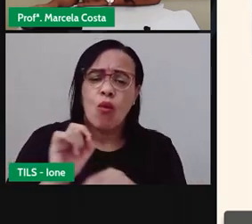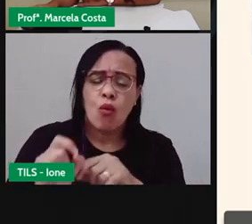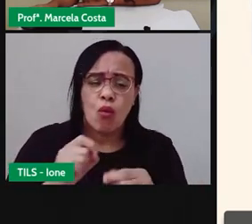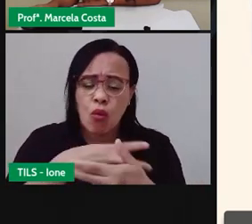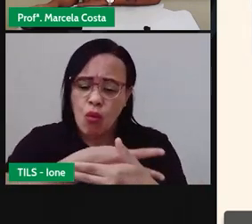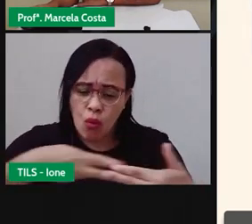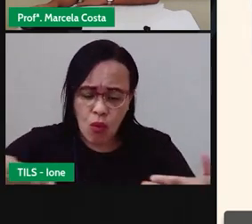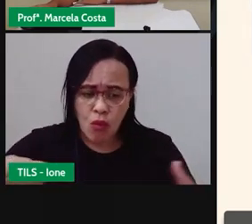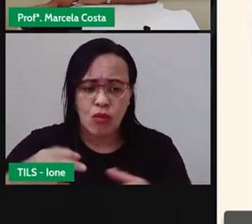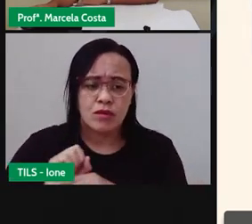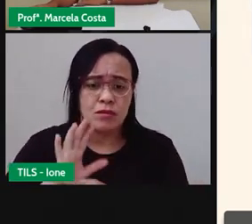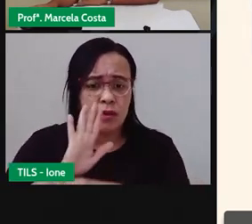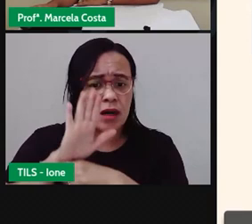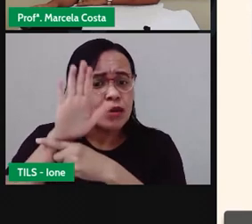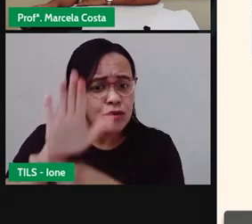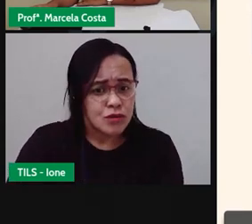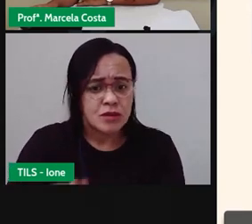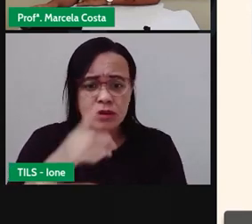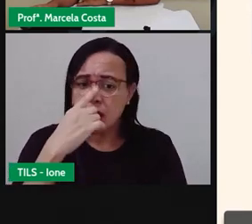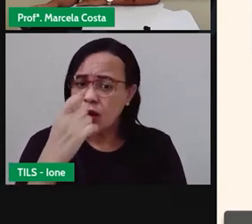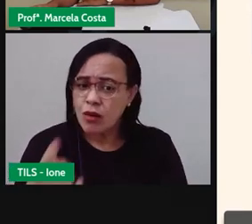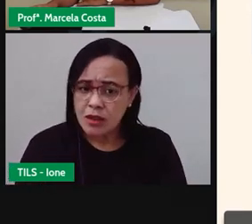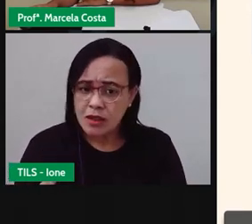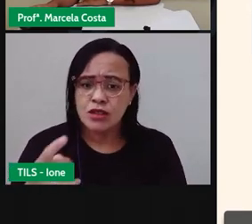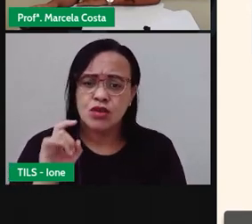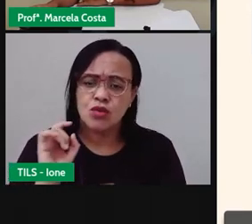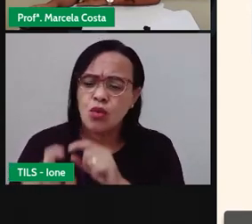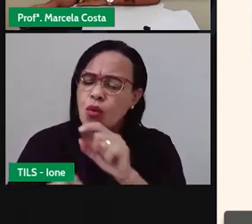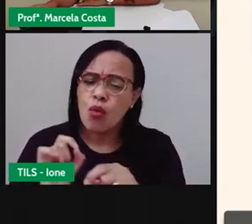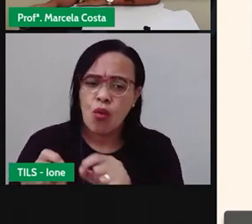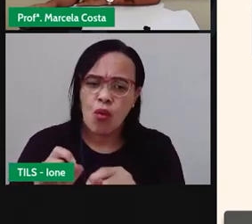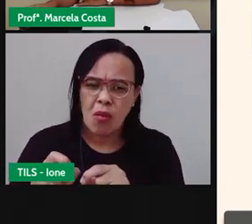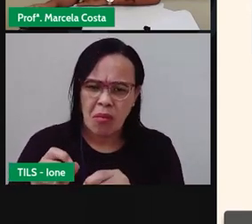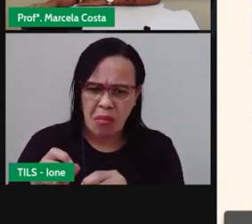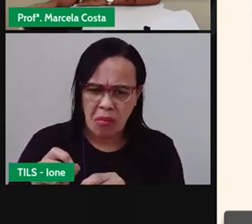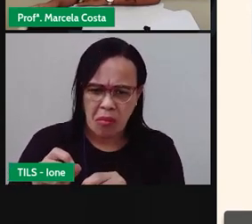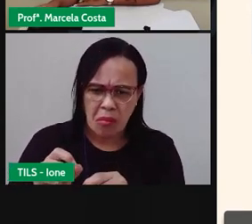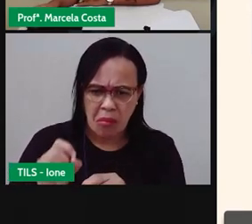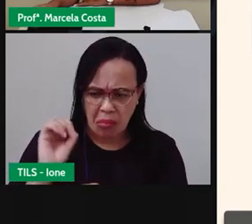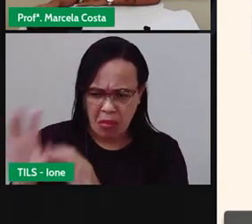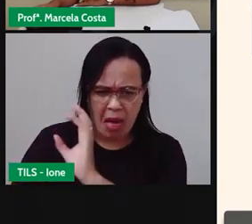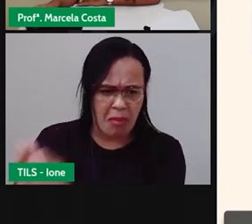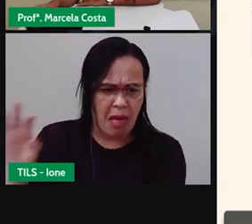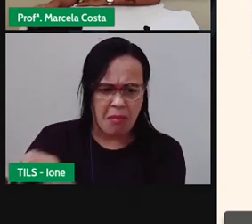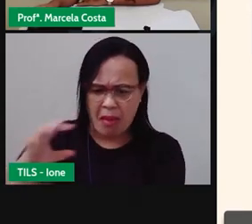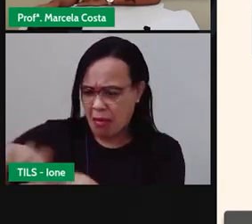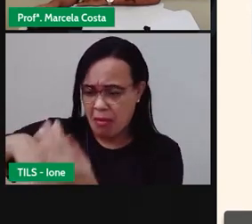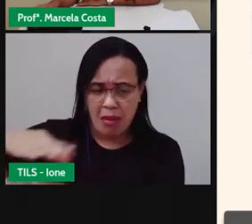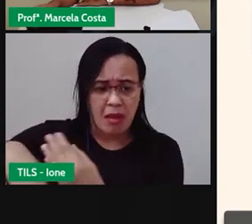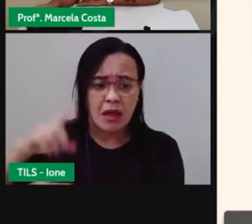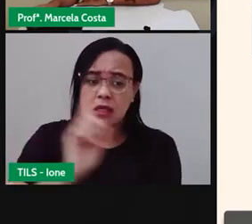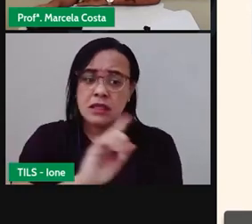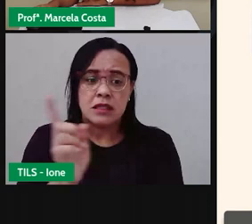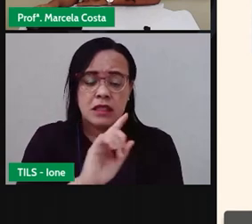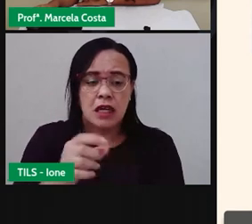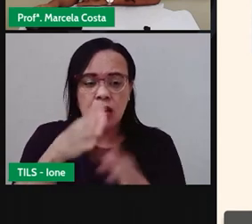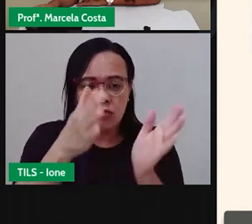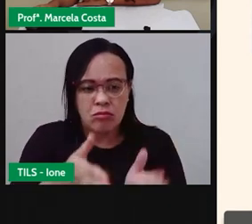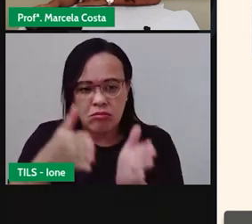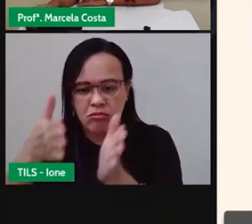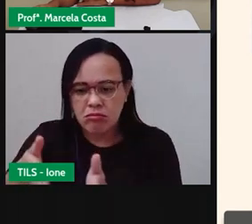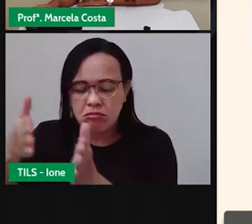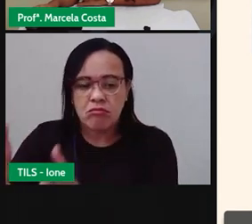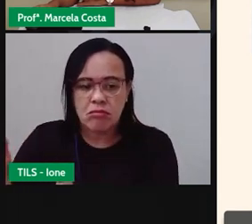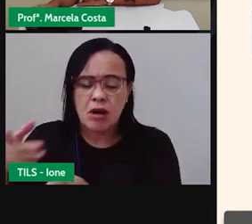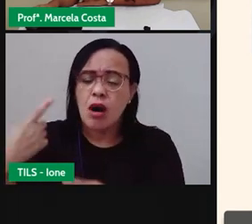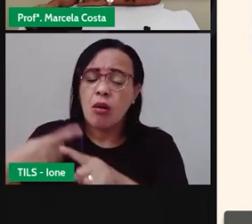saída para viver, causando menos impacto ao meio ambiente. Nessa pandemia do